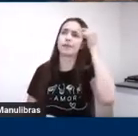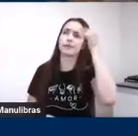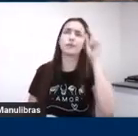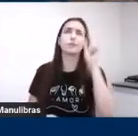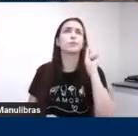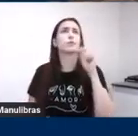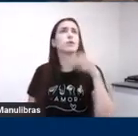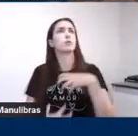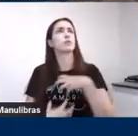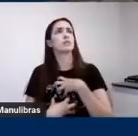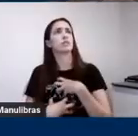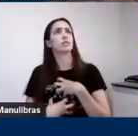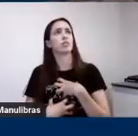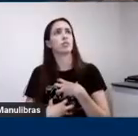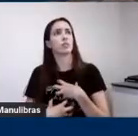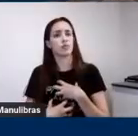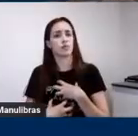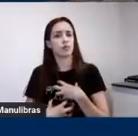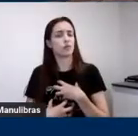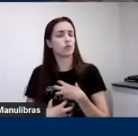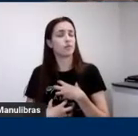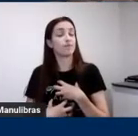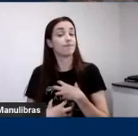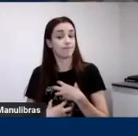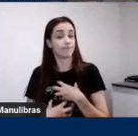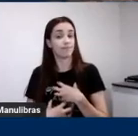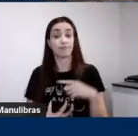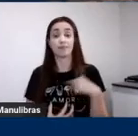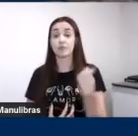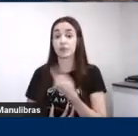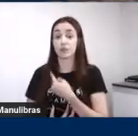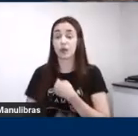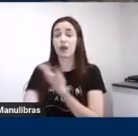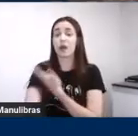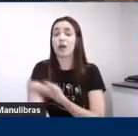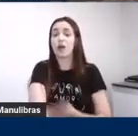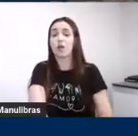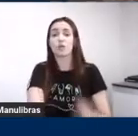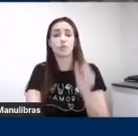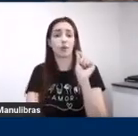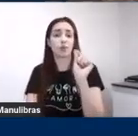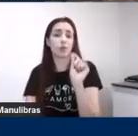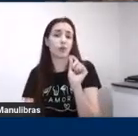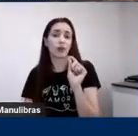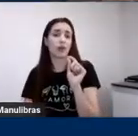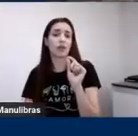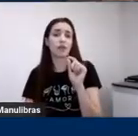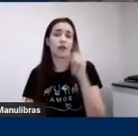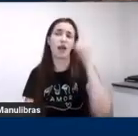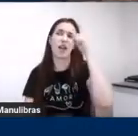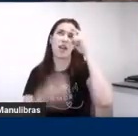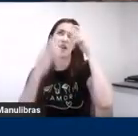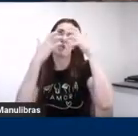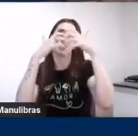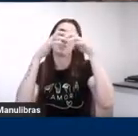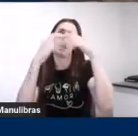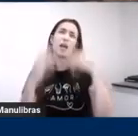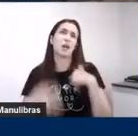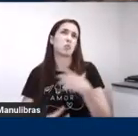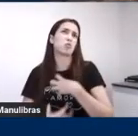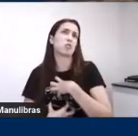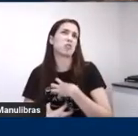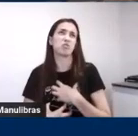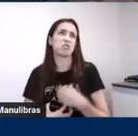poder dar nomes para isso. A gente está muito acostumado com a função da linguagem como uma função social, uma função de